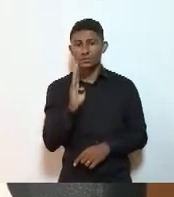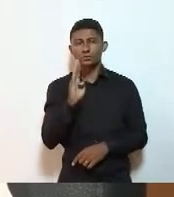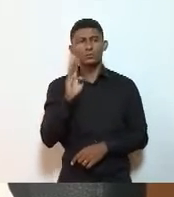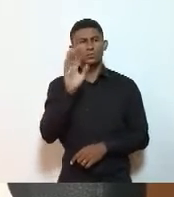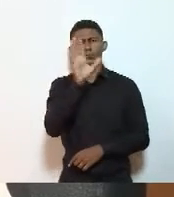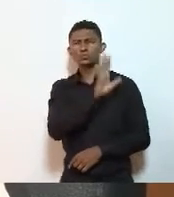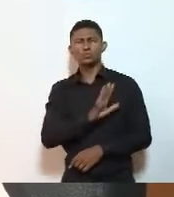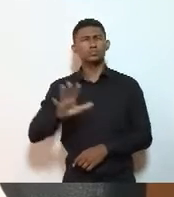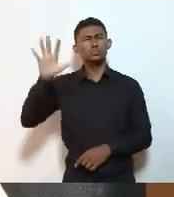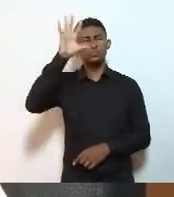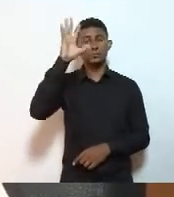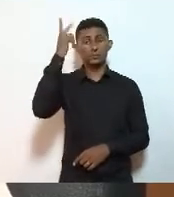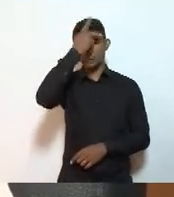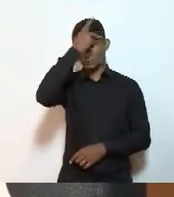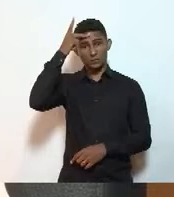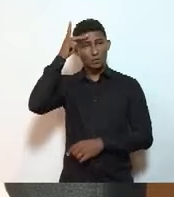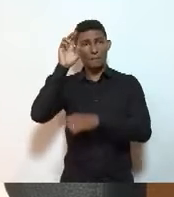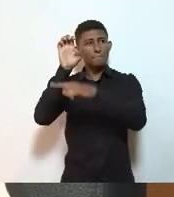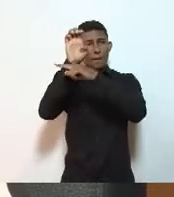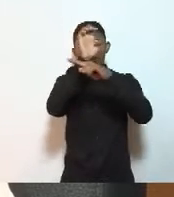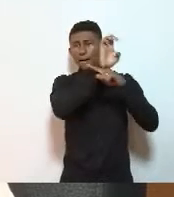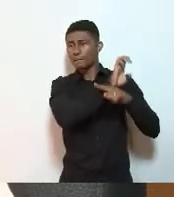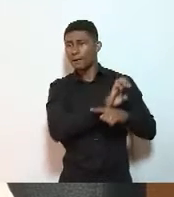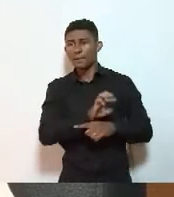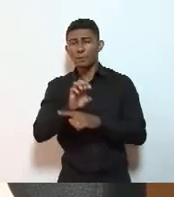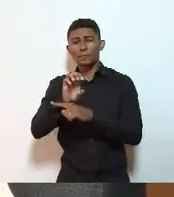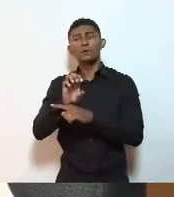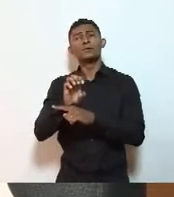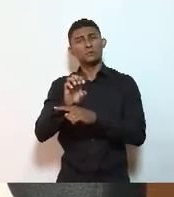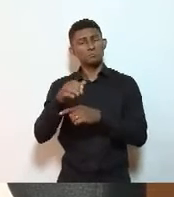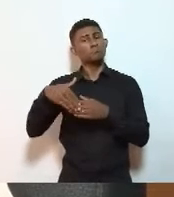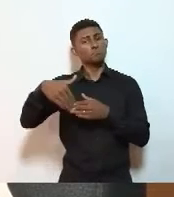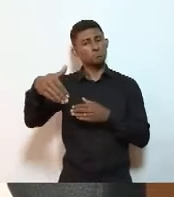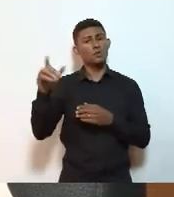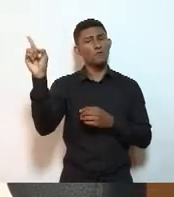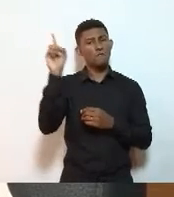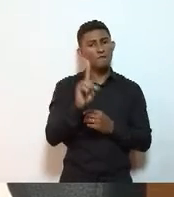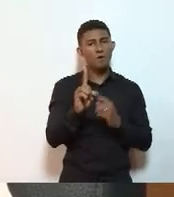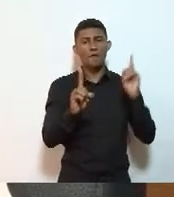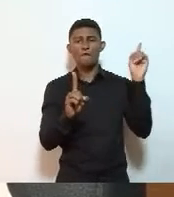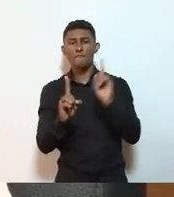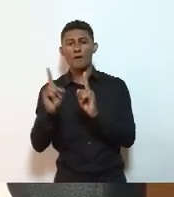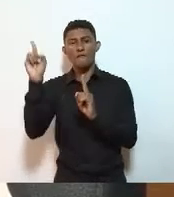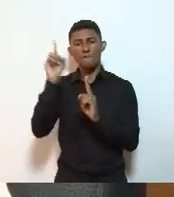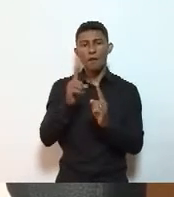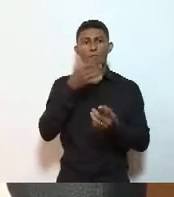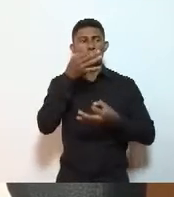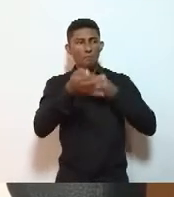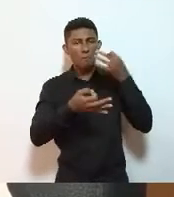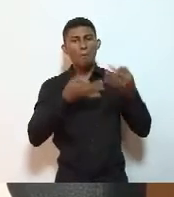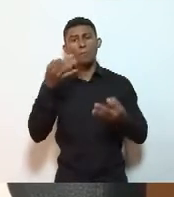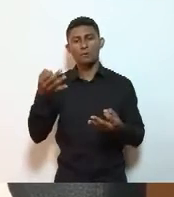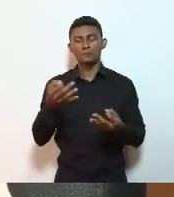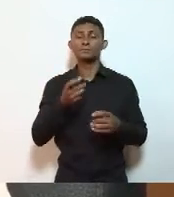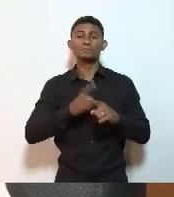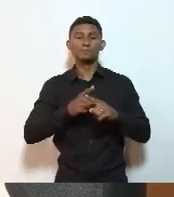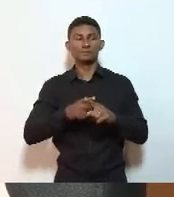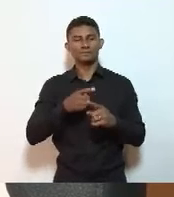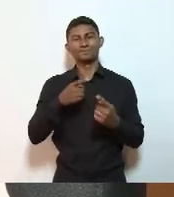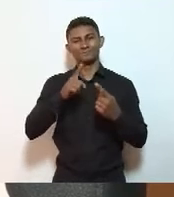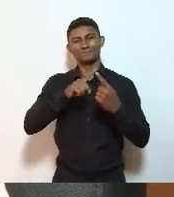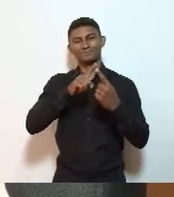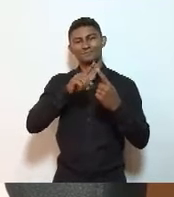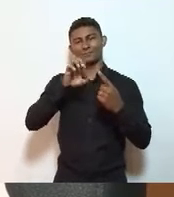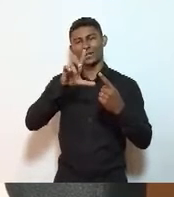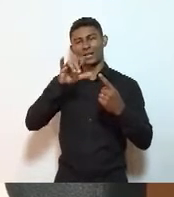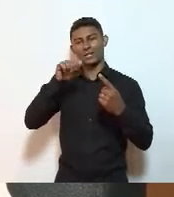E esse aspecto que eu queria colocar, a Eliana falou um pouco de descrença, e nós entendemos a